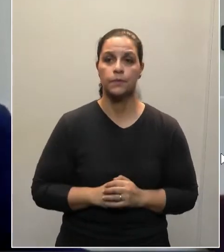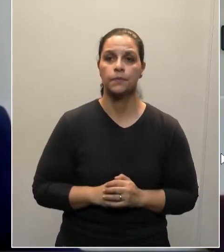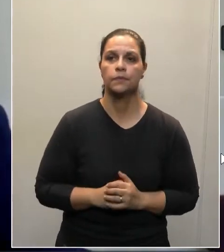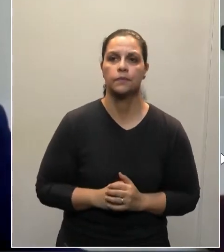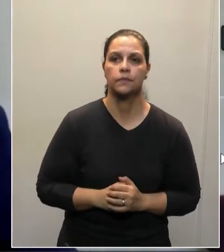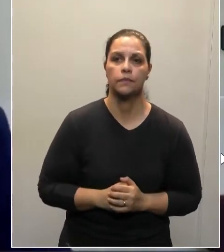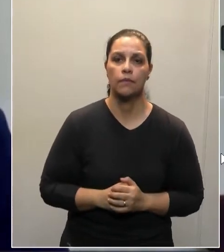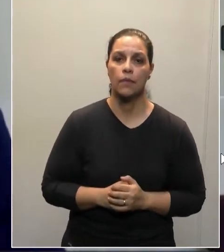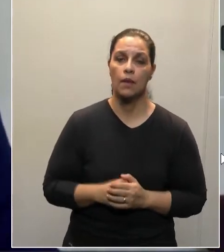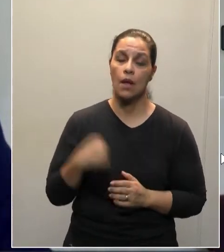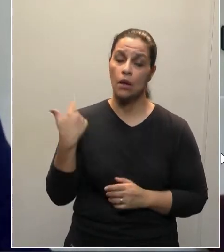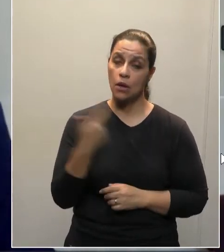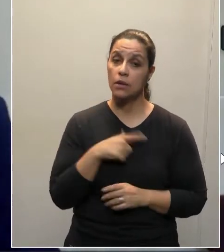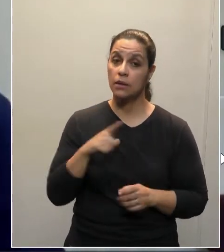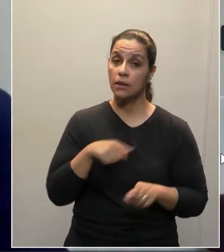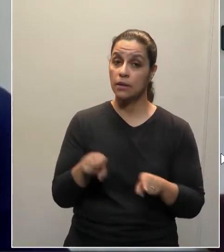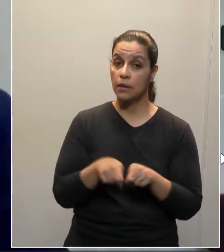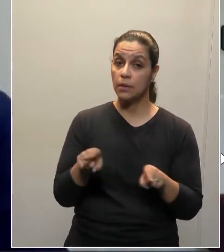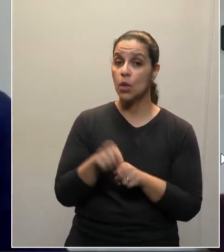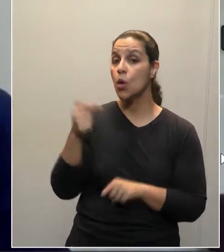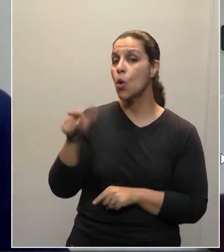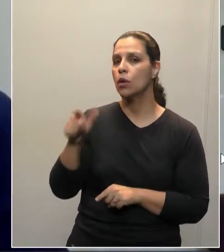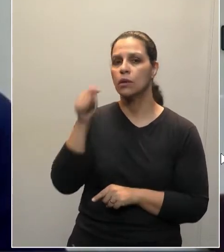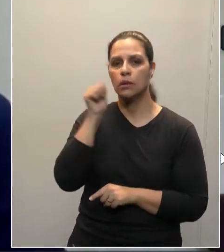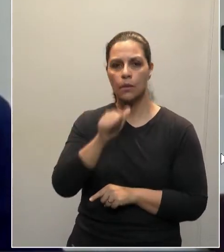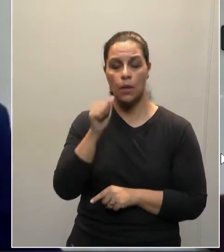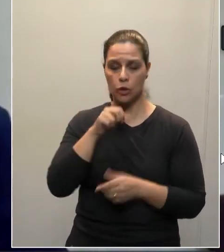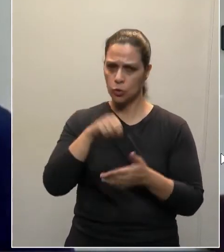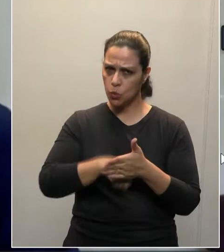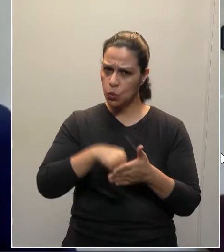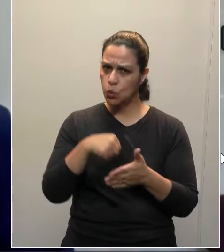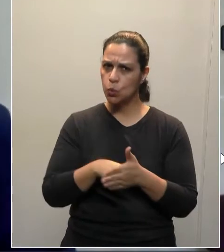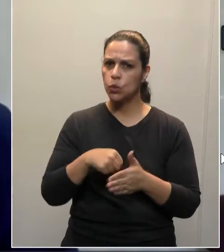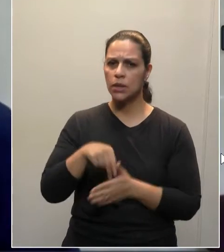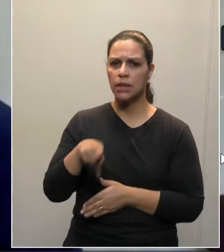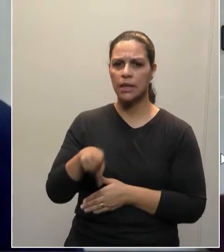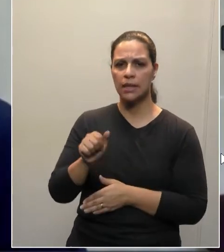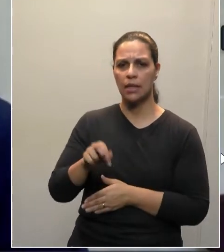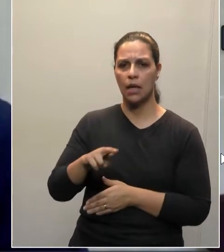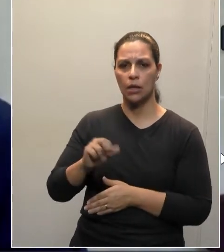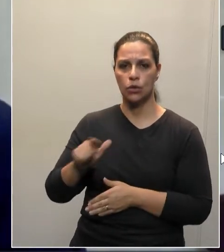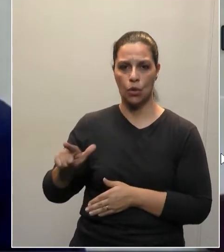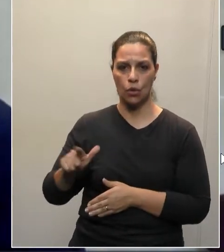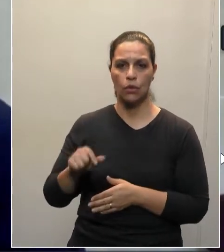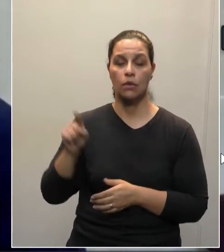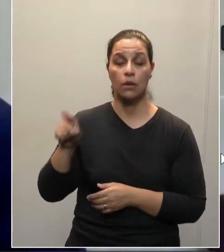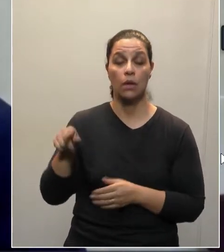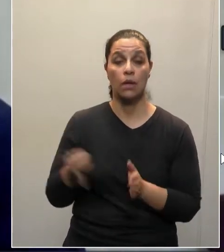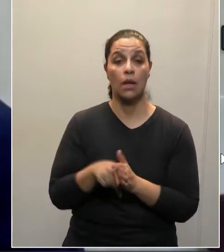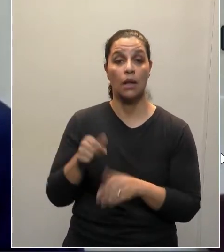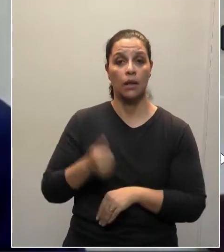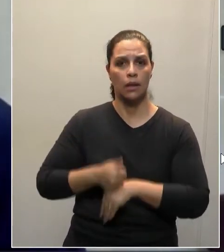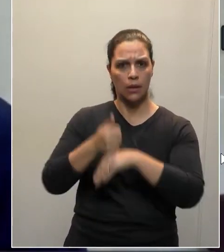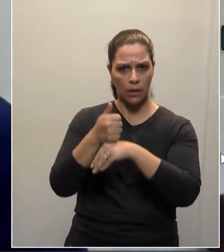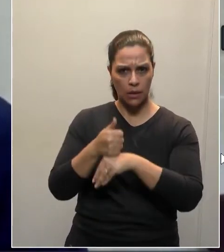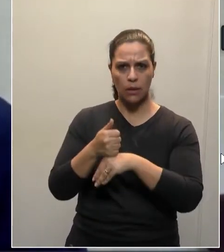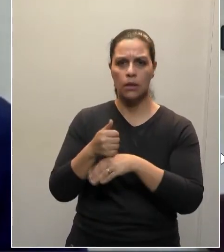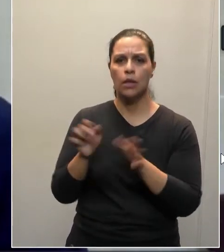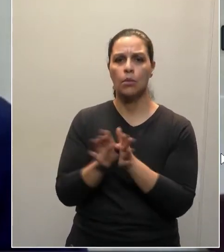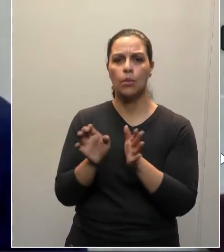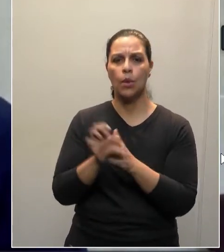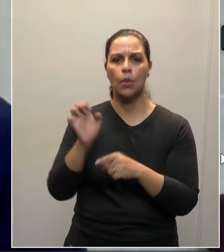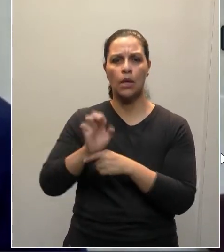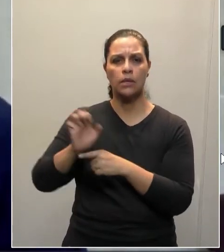aqui nós tivemos a eleição também de uma outra mulher lutadora, que é a Carol da Artura. Ela é dirigente da direção